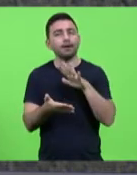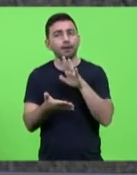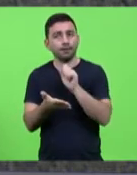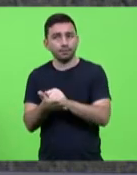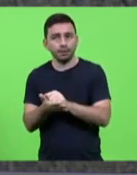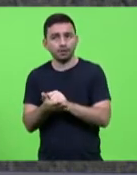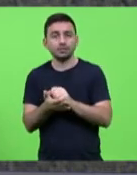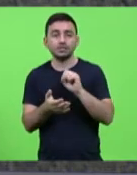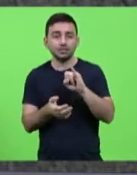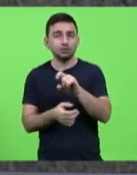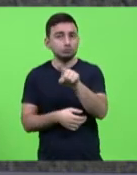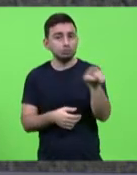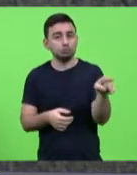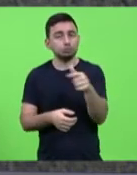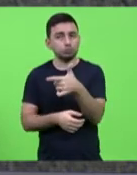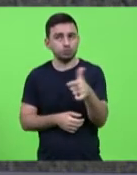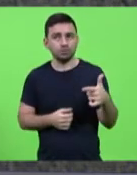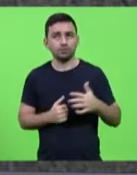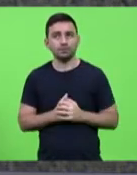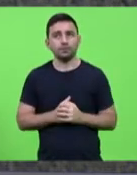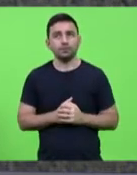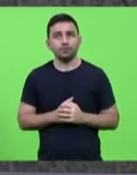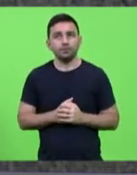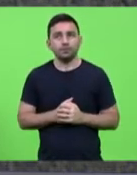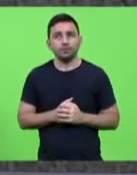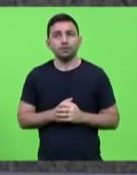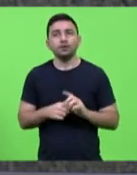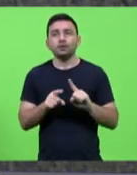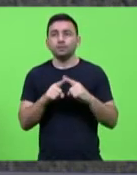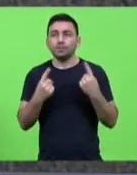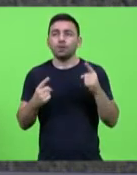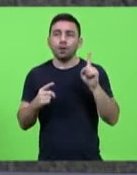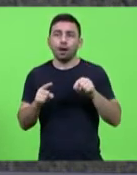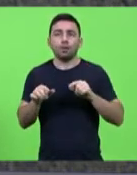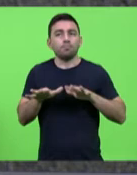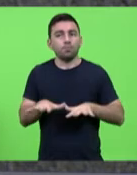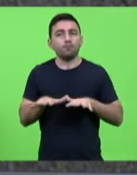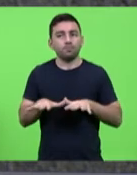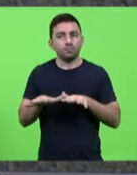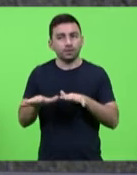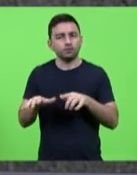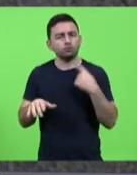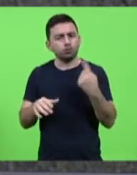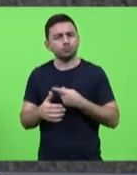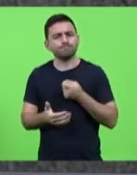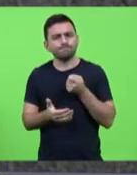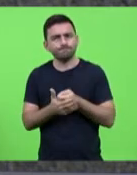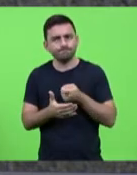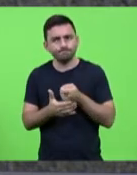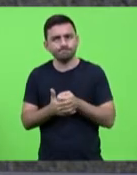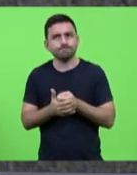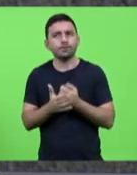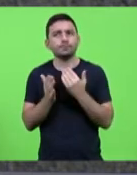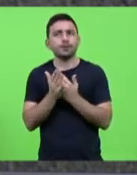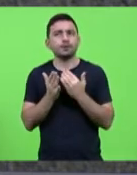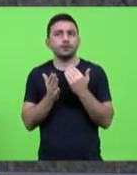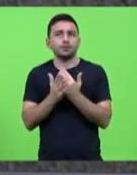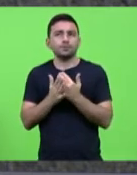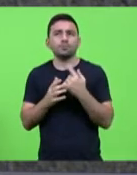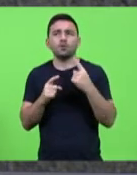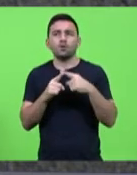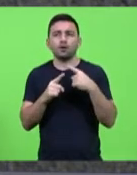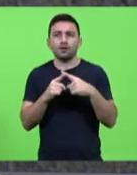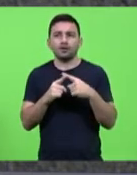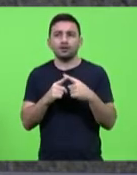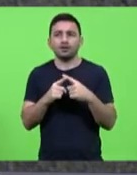quem ainda não tem. Então, esse é um movimento que a gente vai intensificar agora, porque, veja bem, um dos